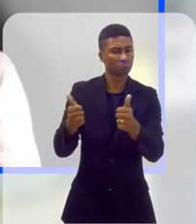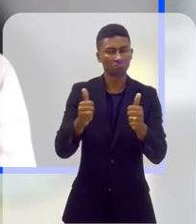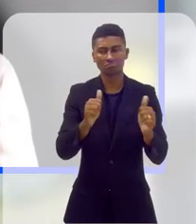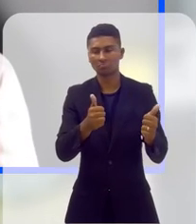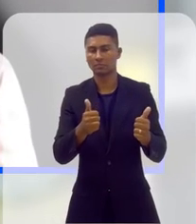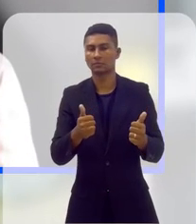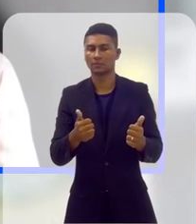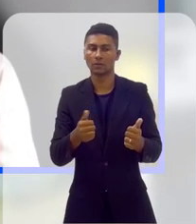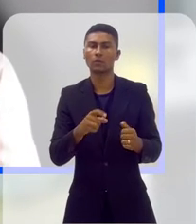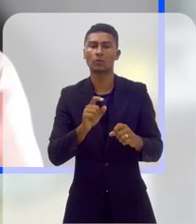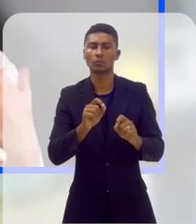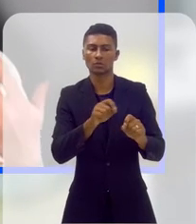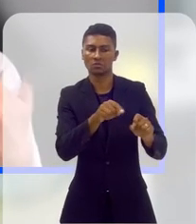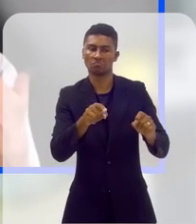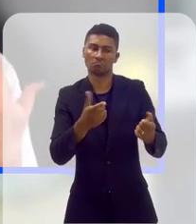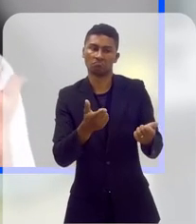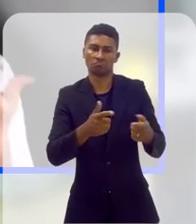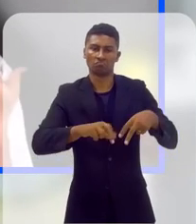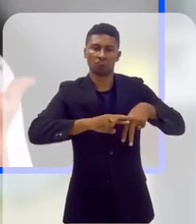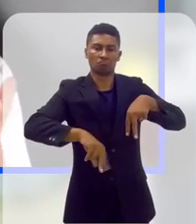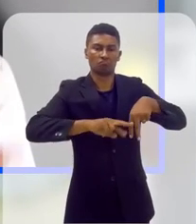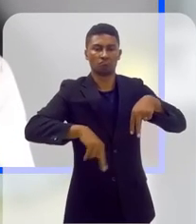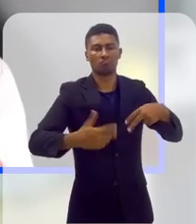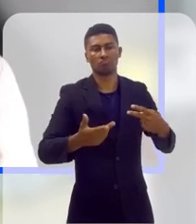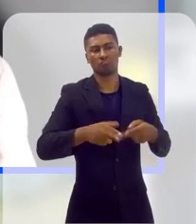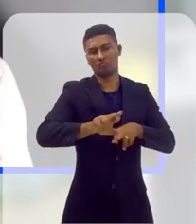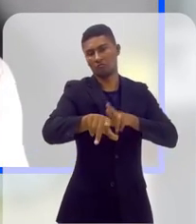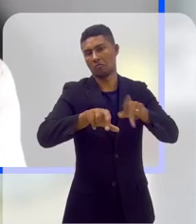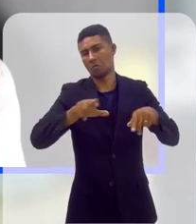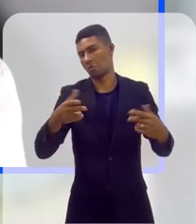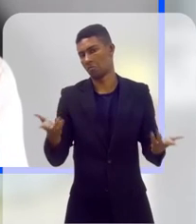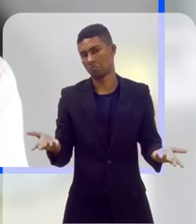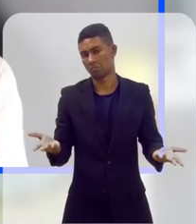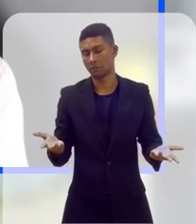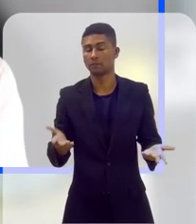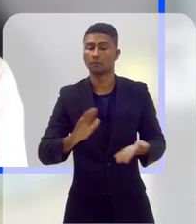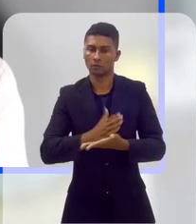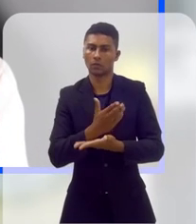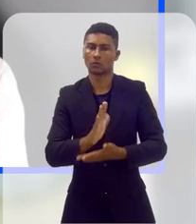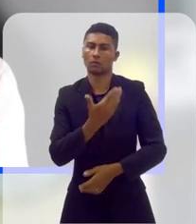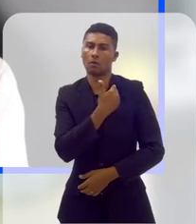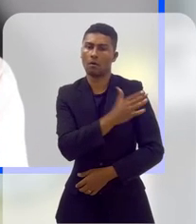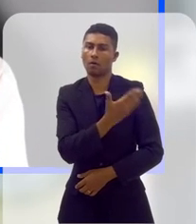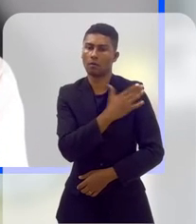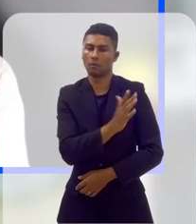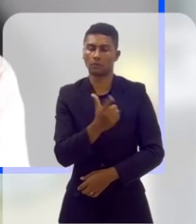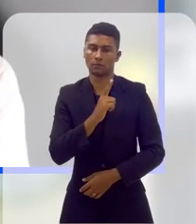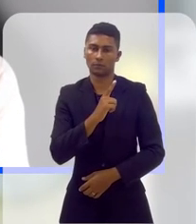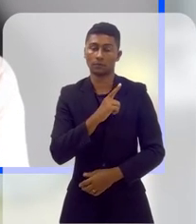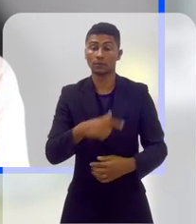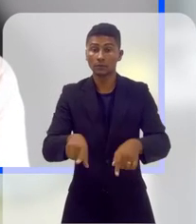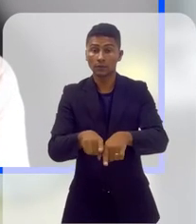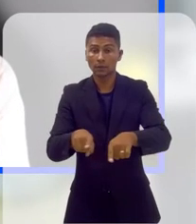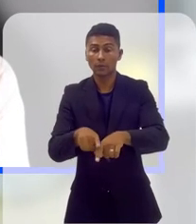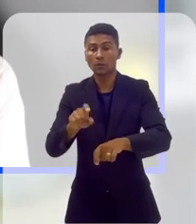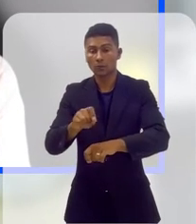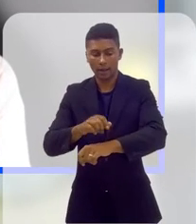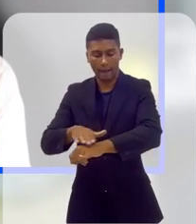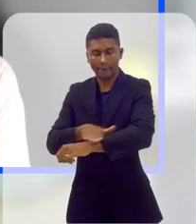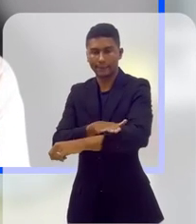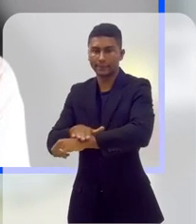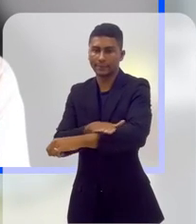seus racismos, ela tem as suas formas de oprimir, as suas formas de colocar essa população também dentro de uma